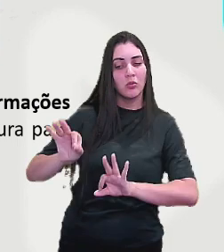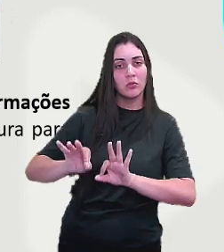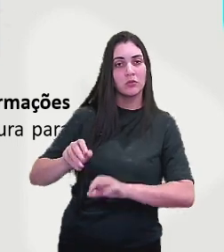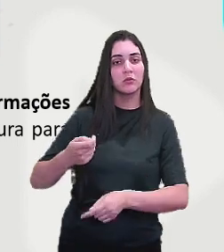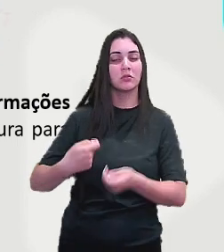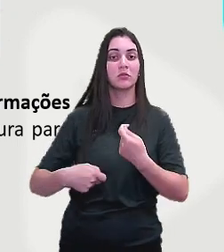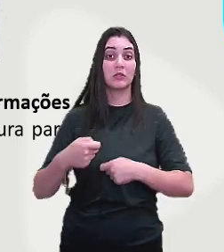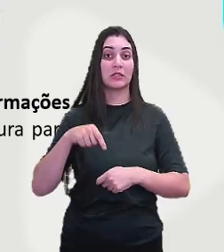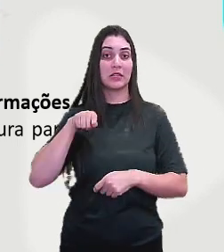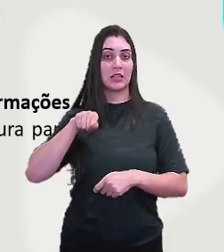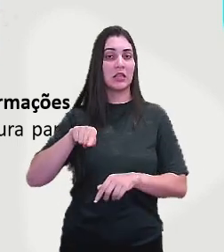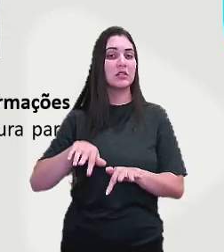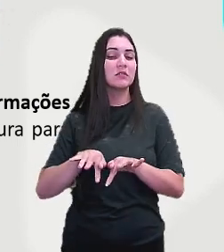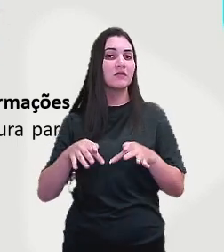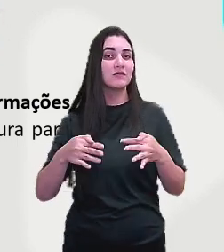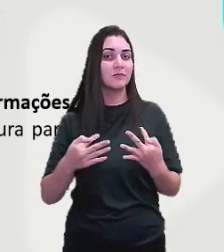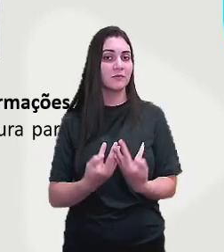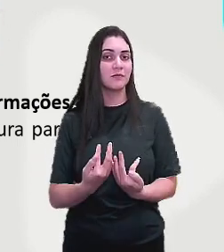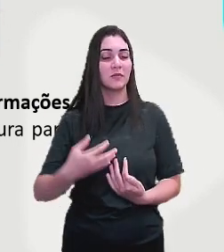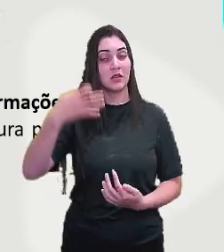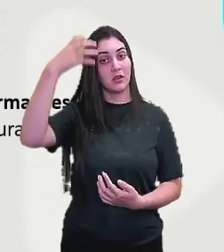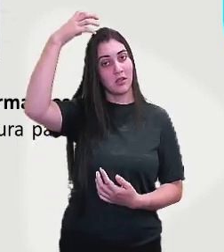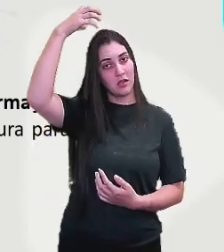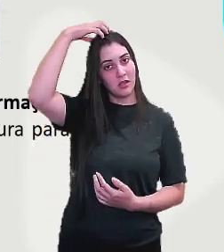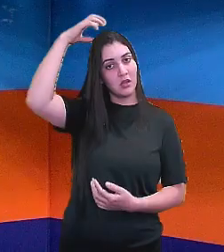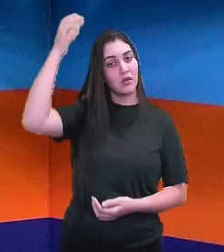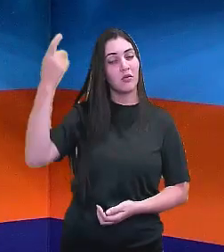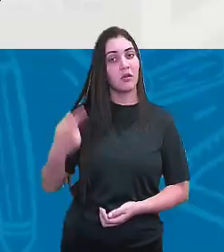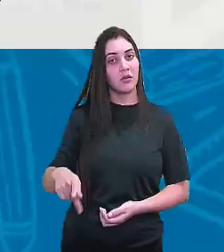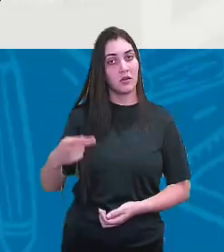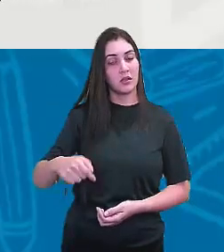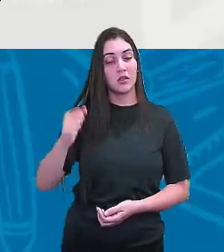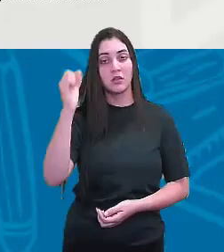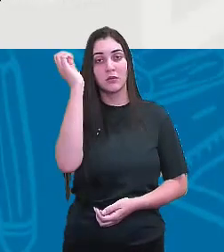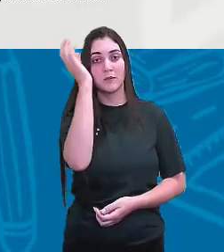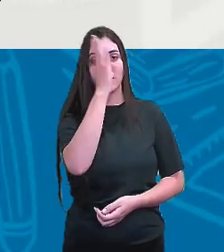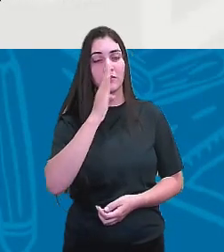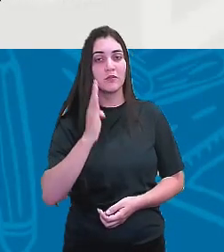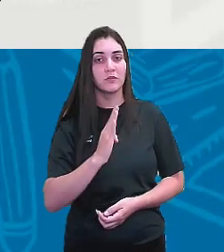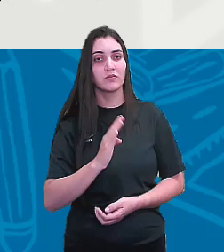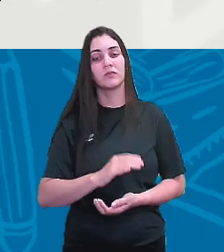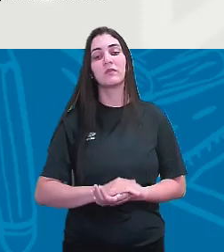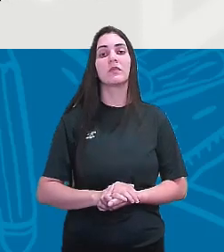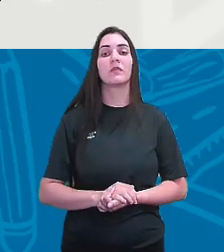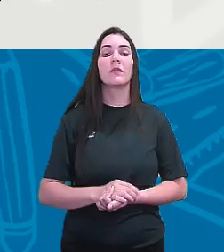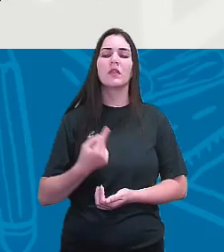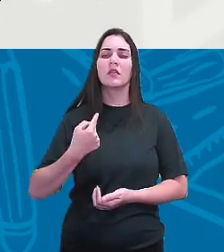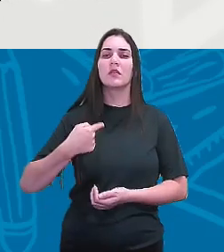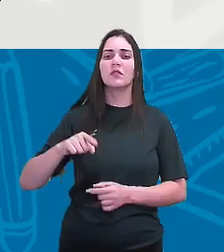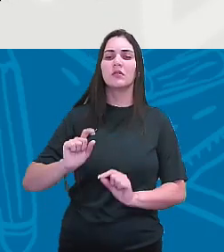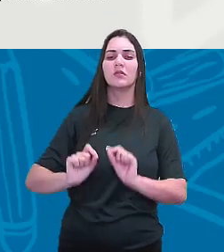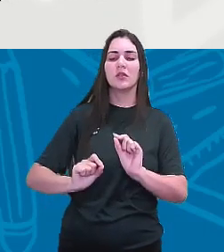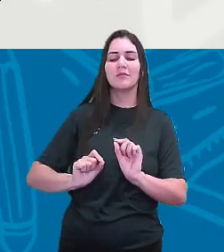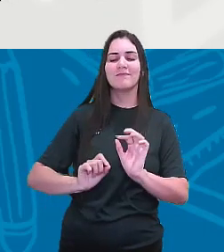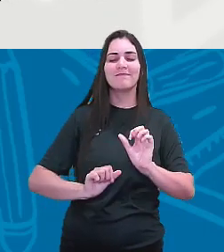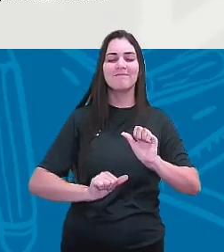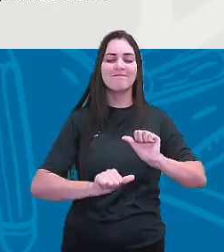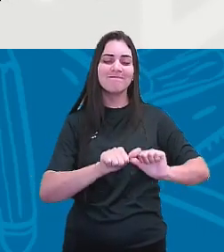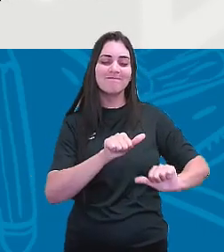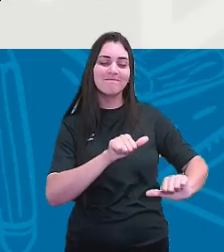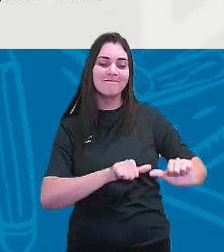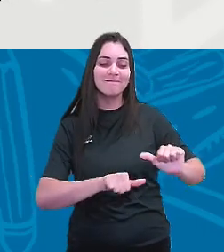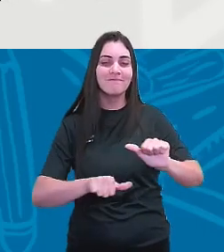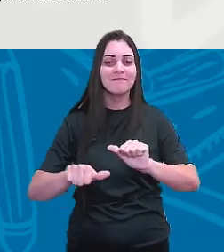Essa família real, aqui no Brasil, ela vai modificar,